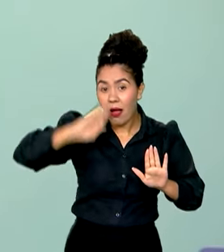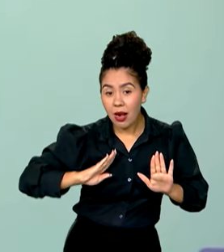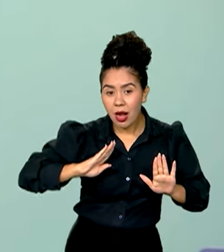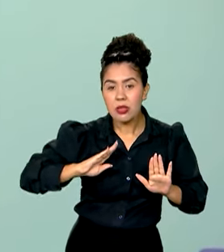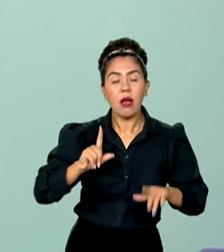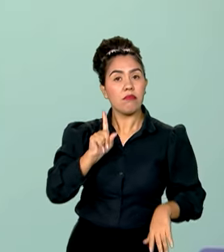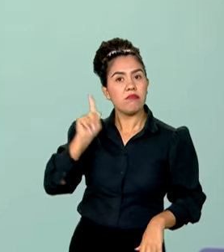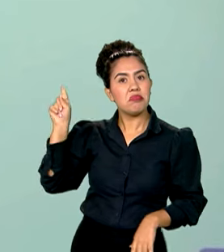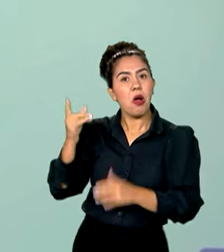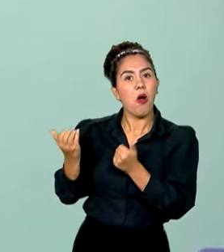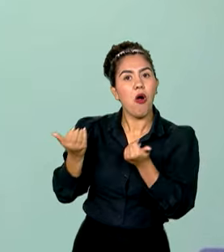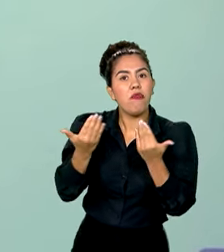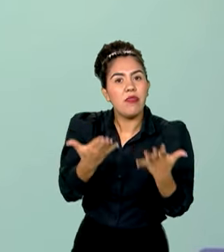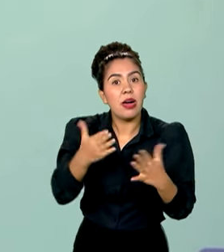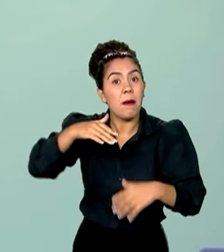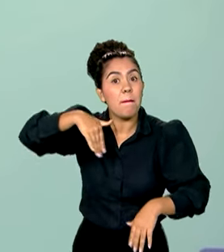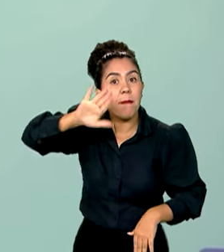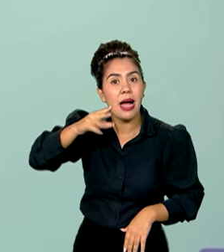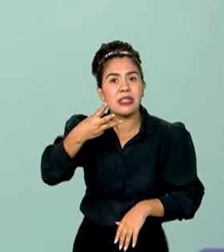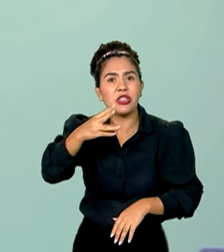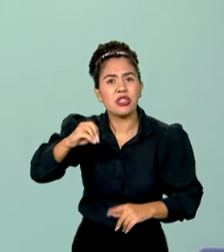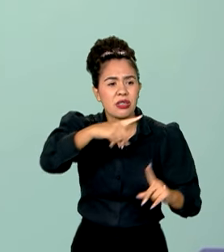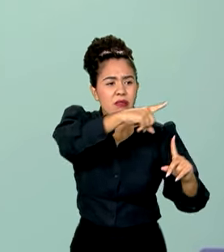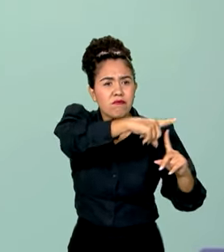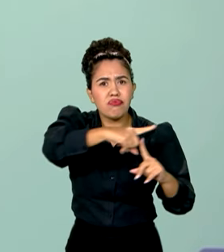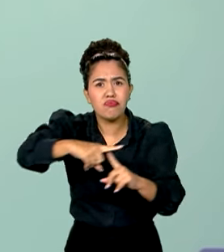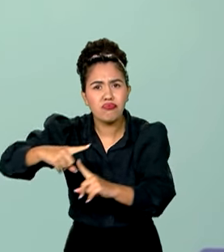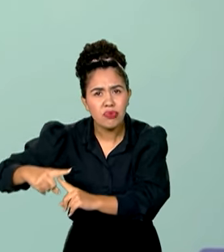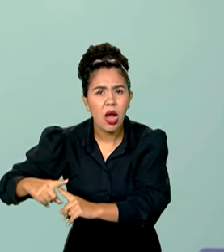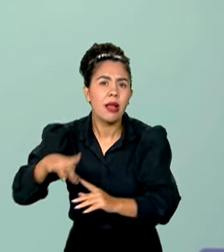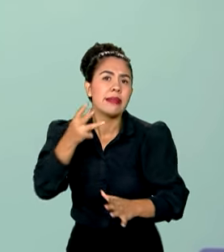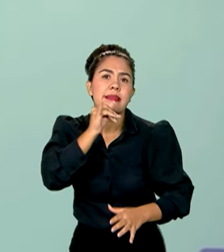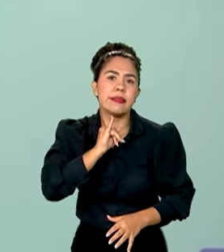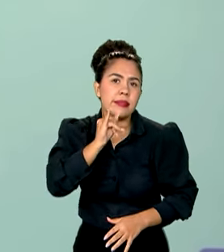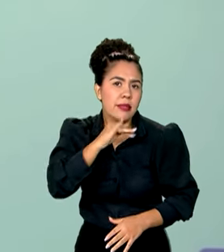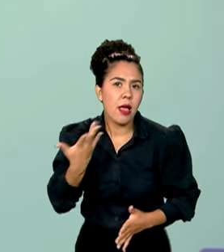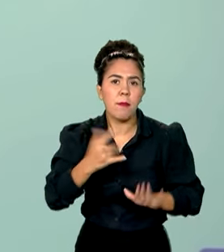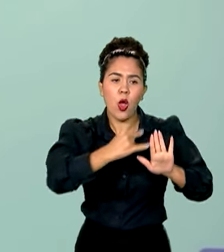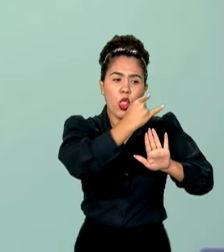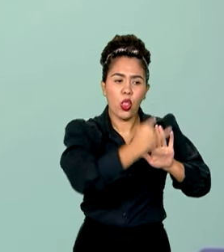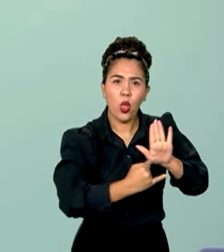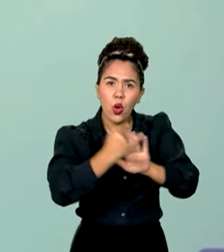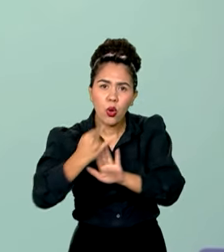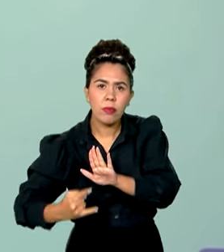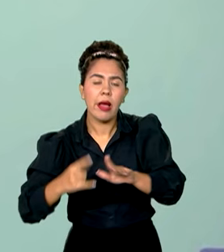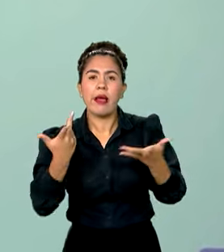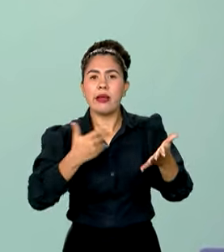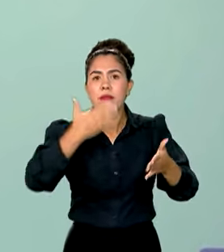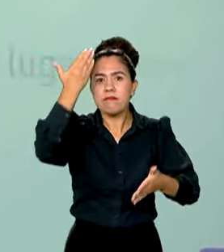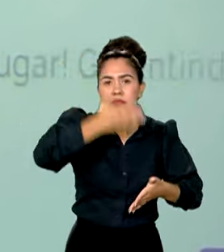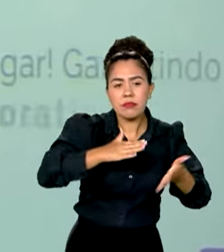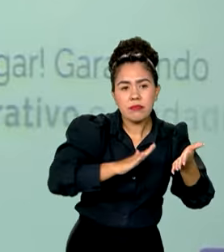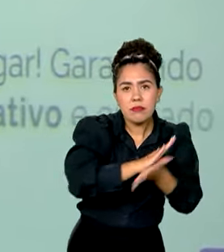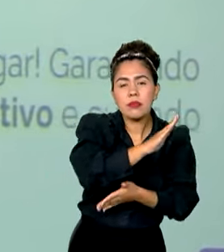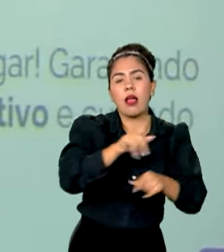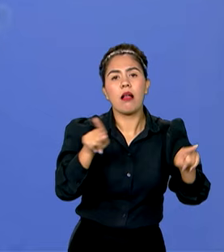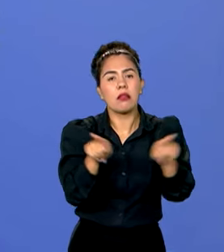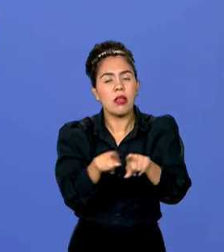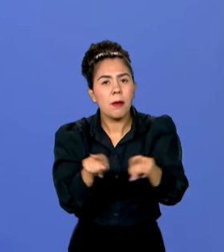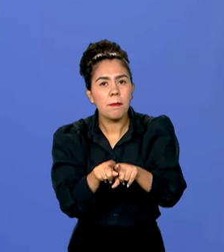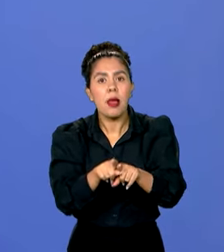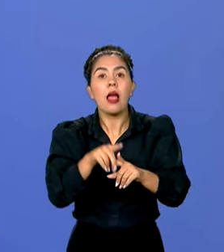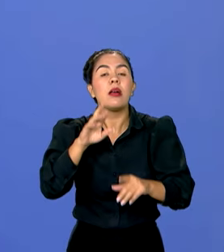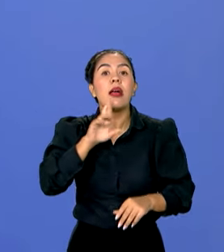ferramenta oferece mais de 30 funcionalidades, como a emissão de documentos e certificados, o acompanhamento de